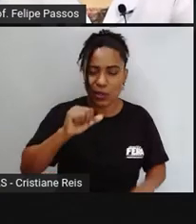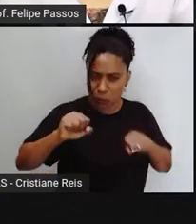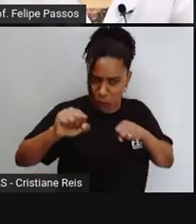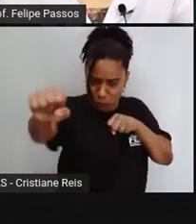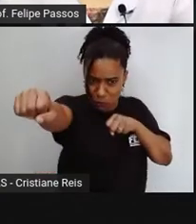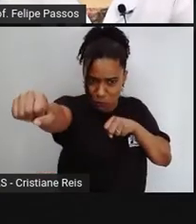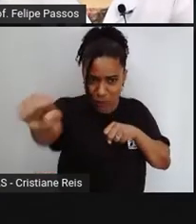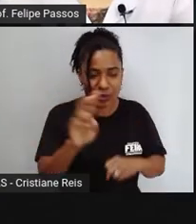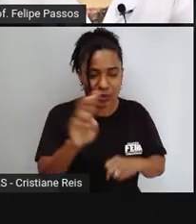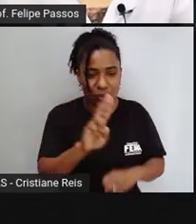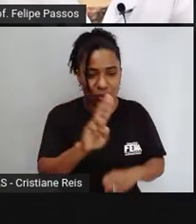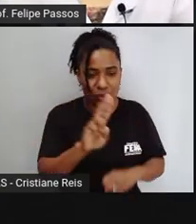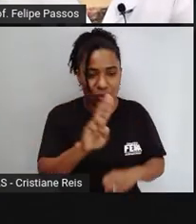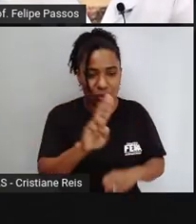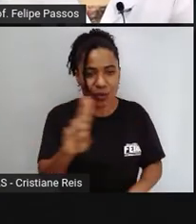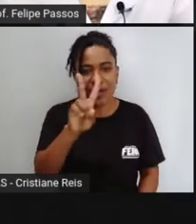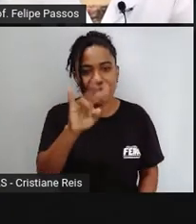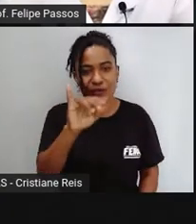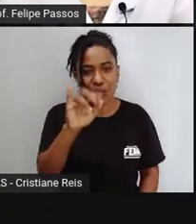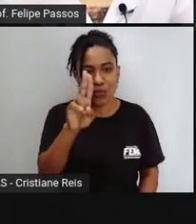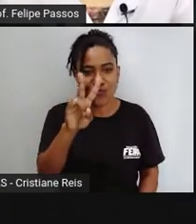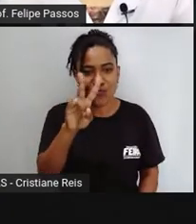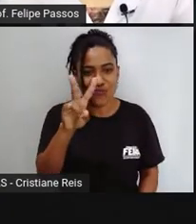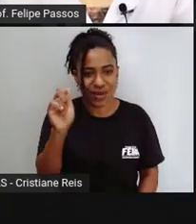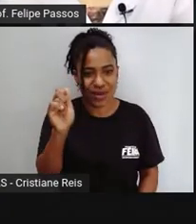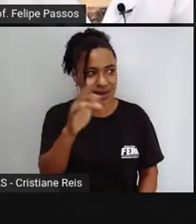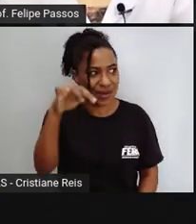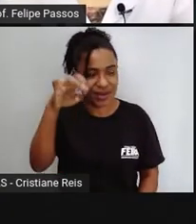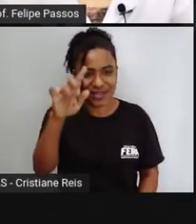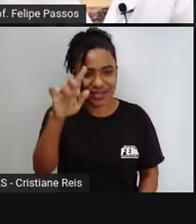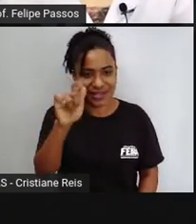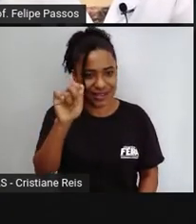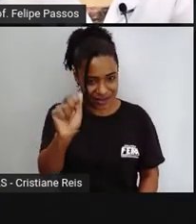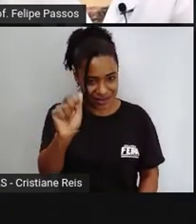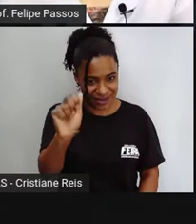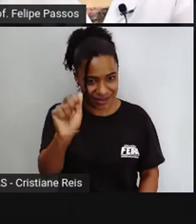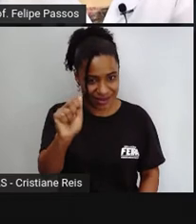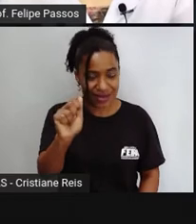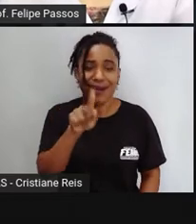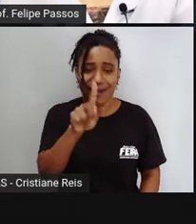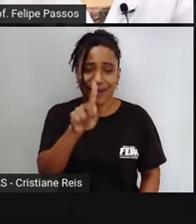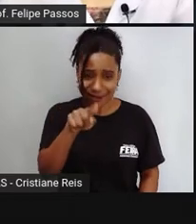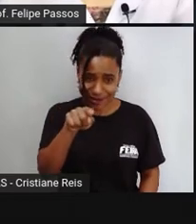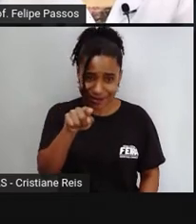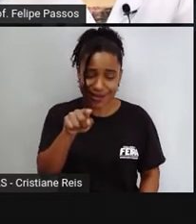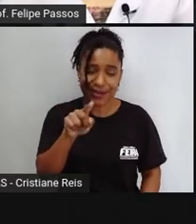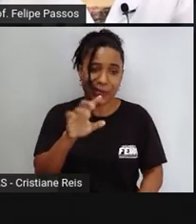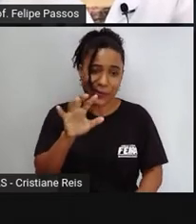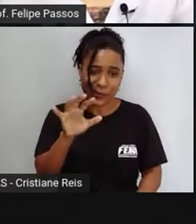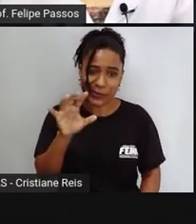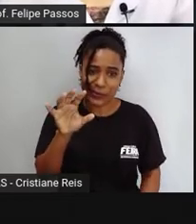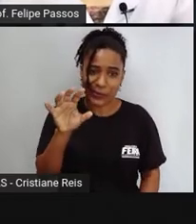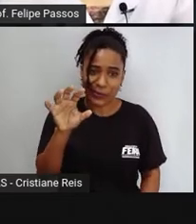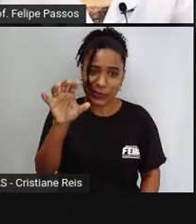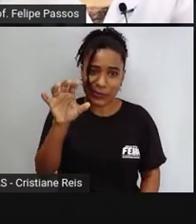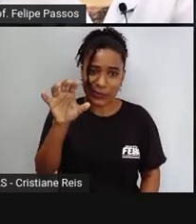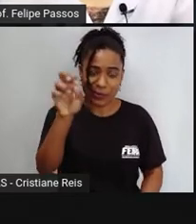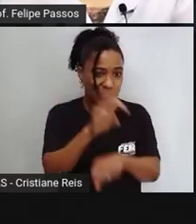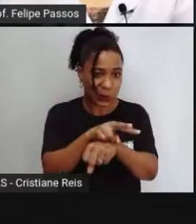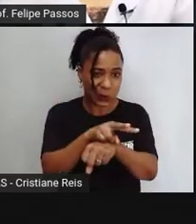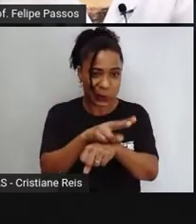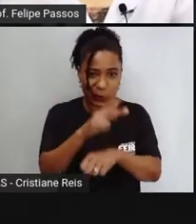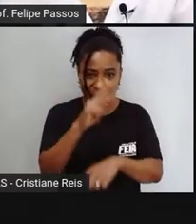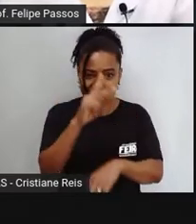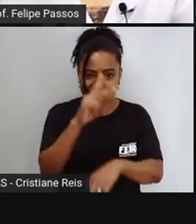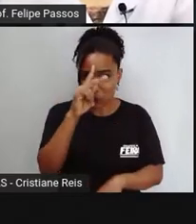vermelha aqui, né? Pois é, isso é um animal chamado viúva negra. E é uma aranha que tem um veneno bem potente. E aqui uma